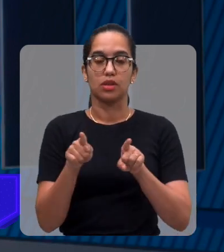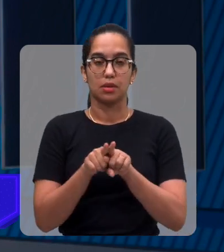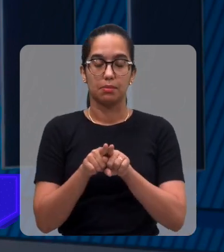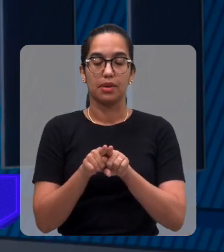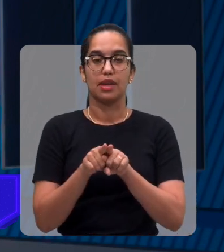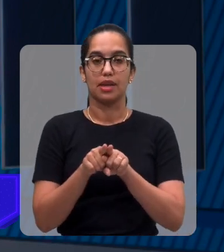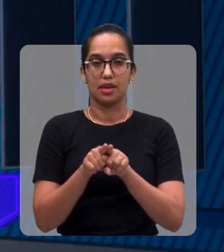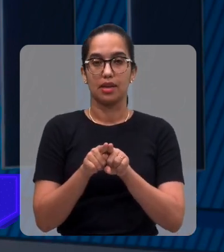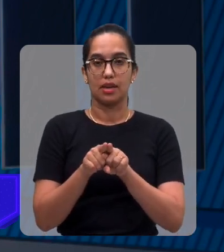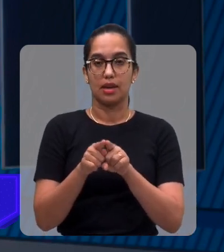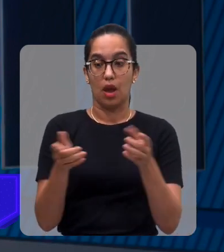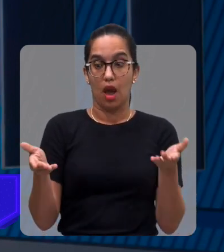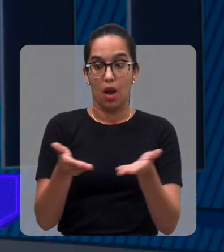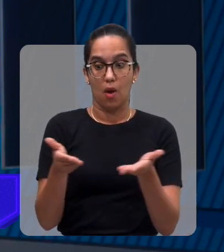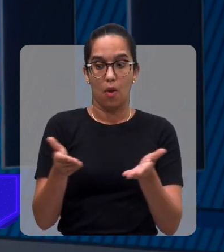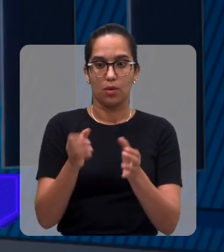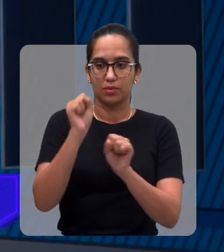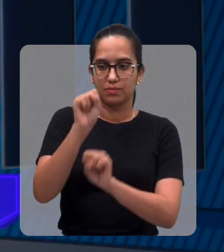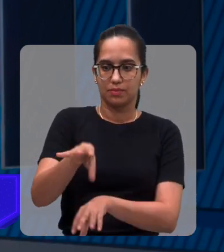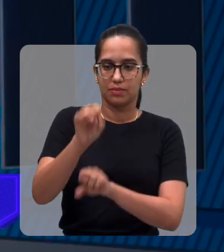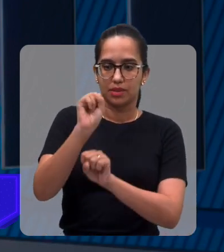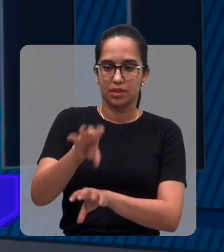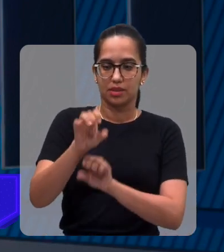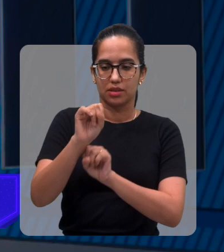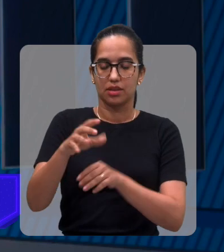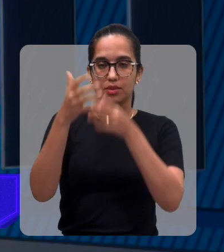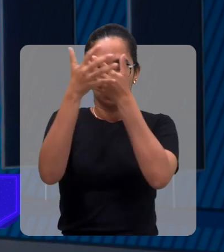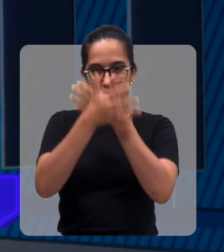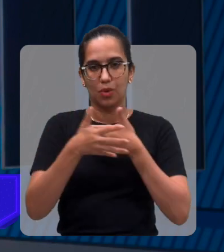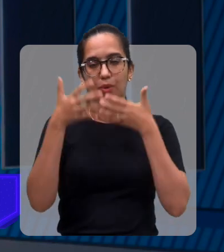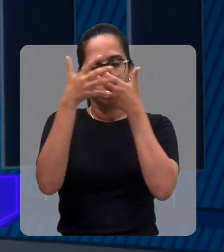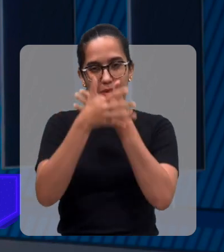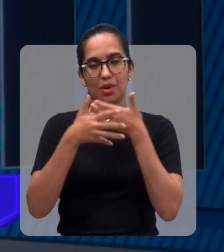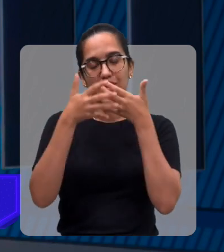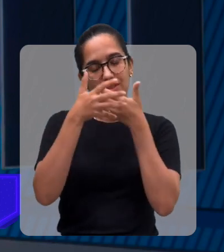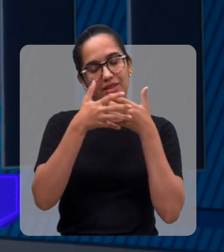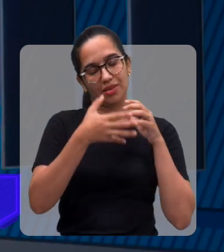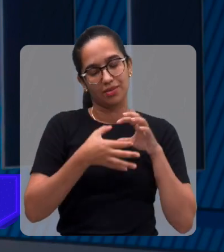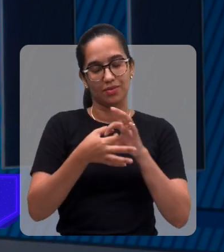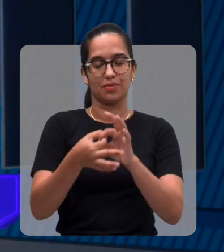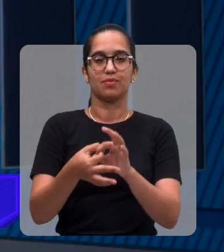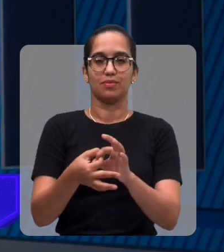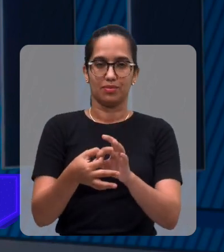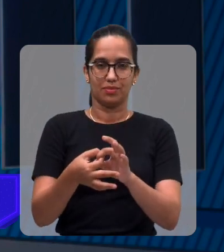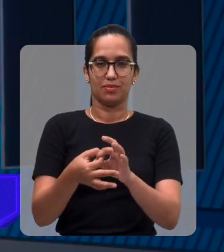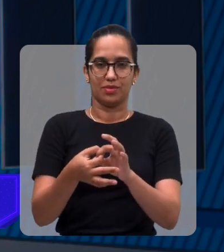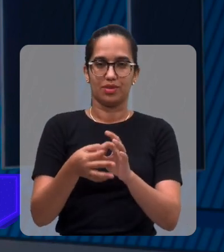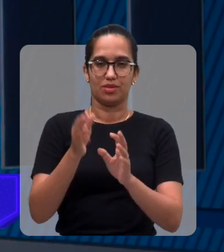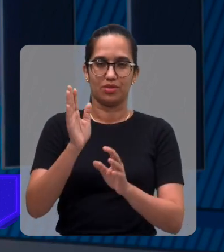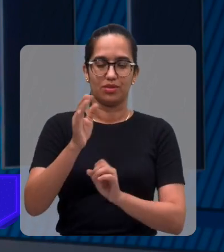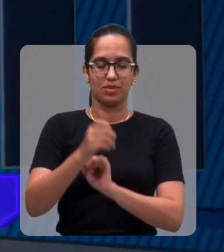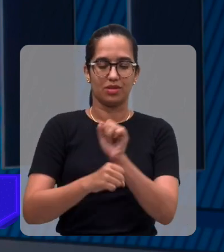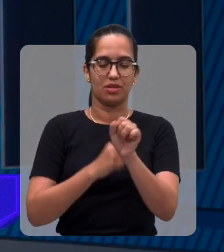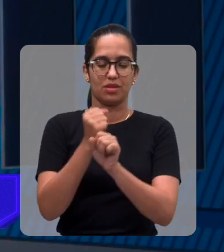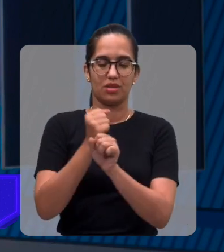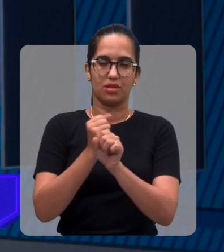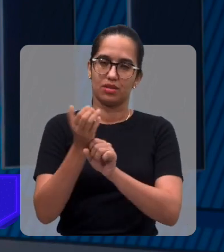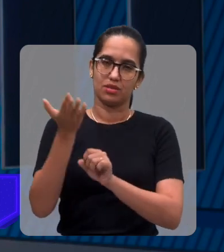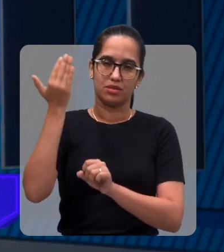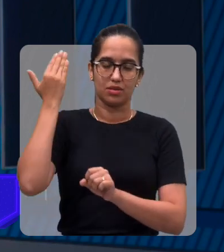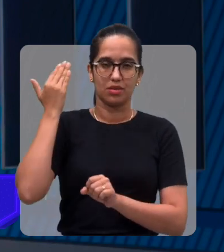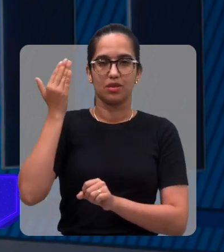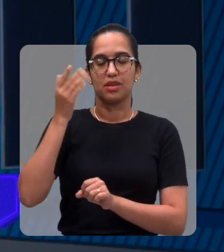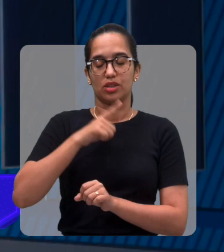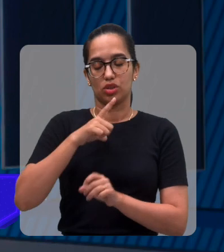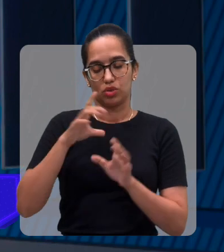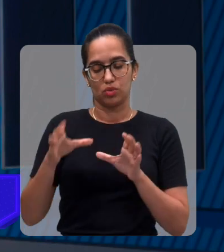Fundação, que hoje está ensinando música, trabalham nesse lado musical. A CEP, durante muito tempo, teve a Bandas Independentes,